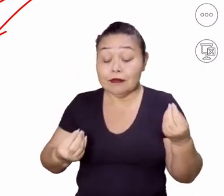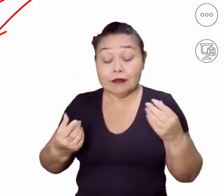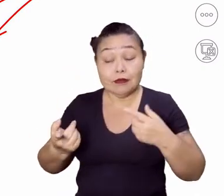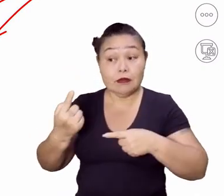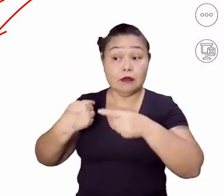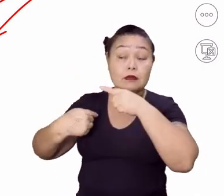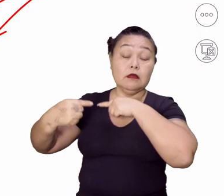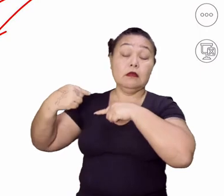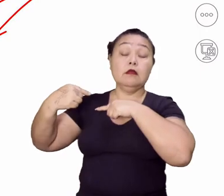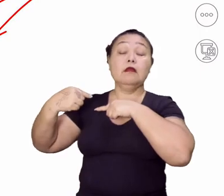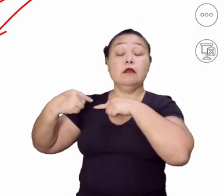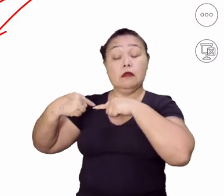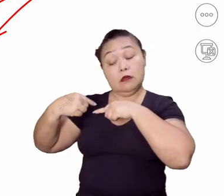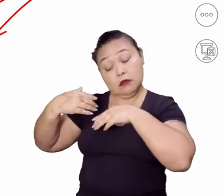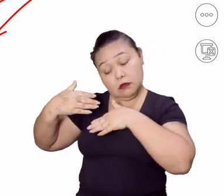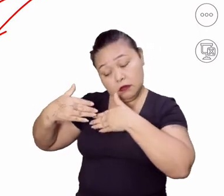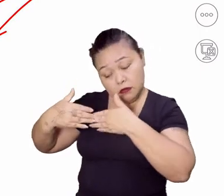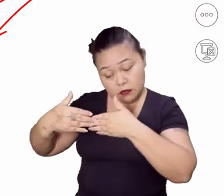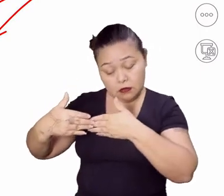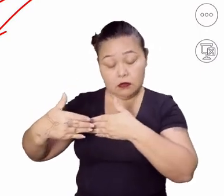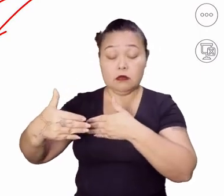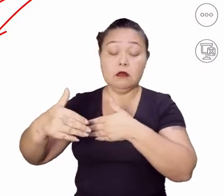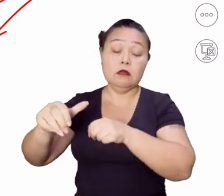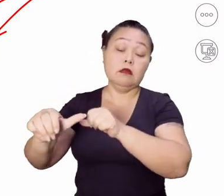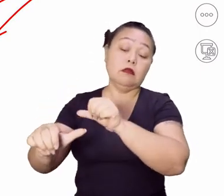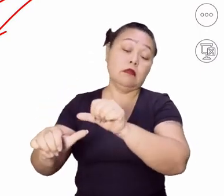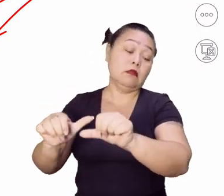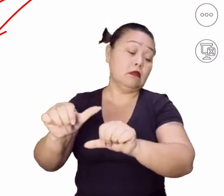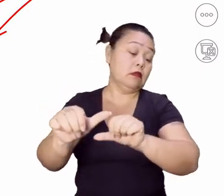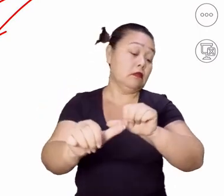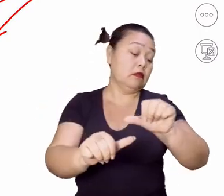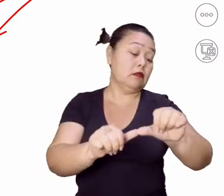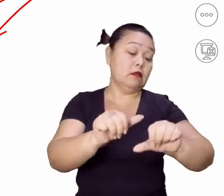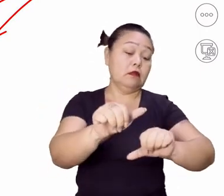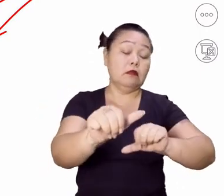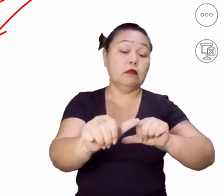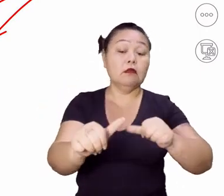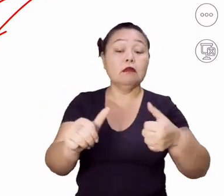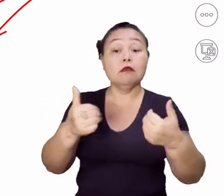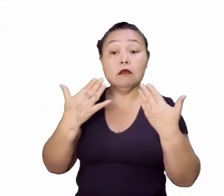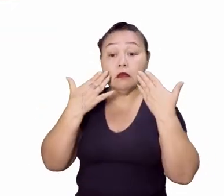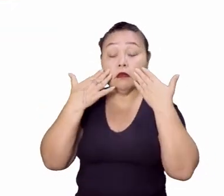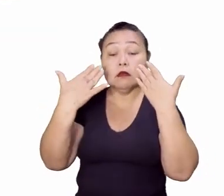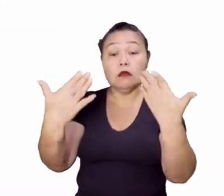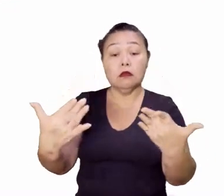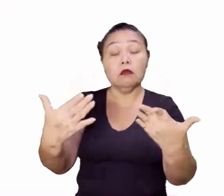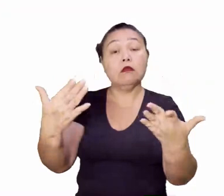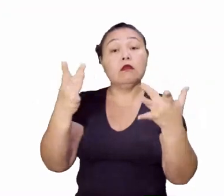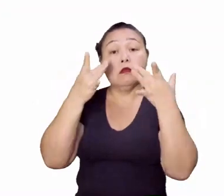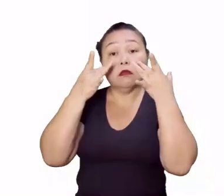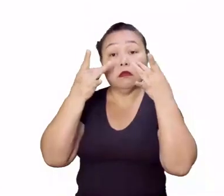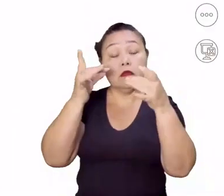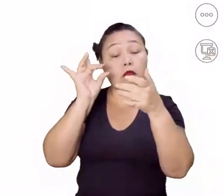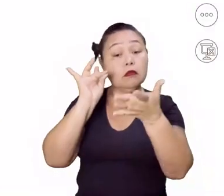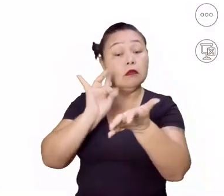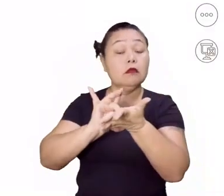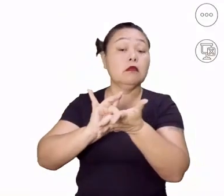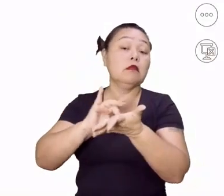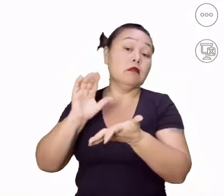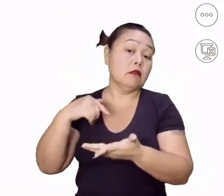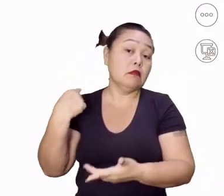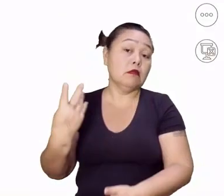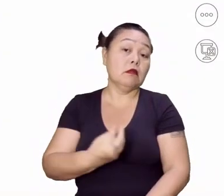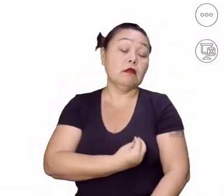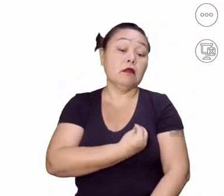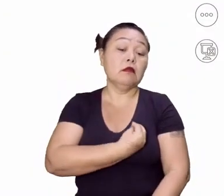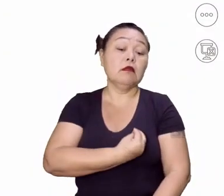retroagir, gente. É daqui para frente, essas coisas vão ser realidades na nossa vida, né? E